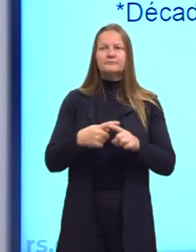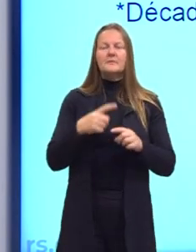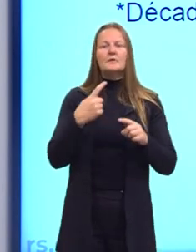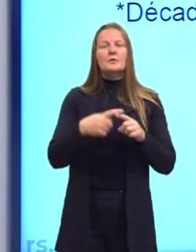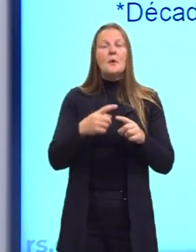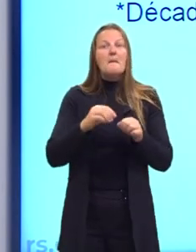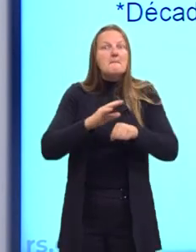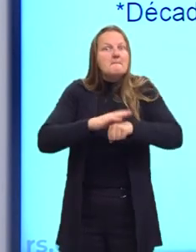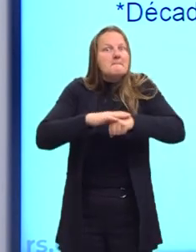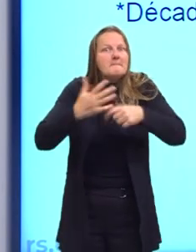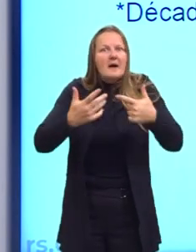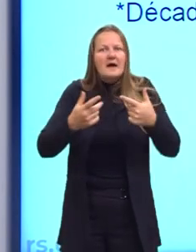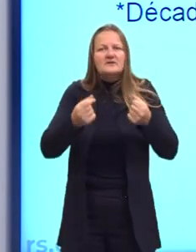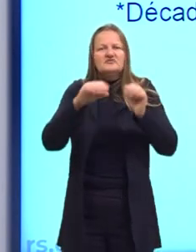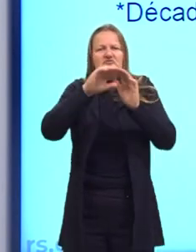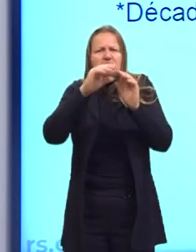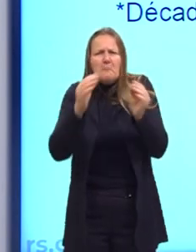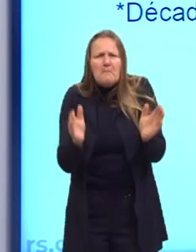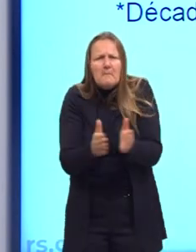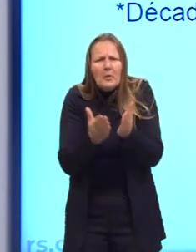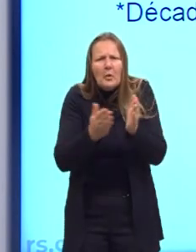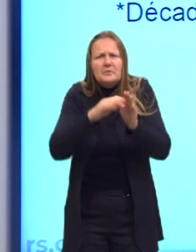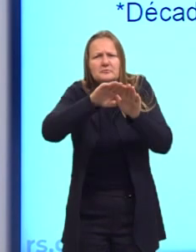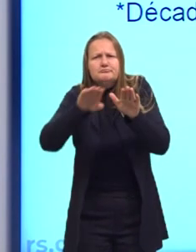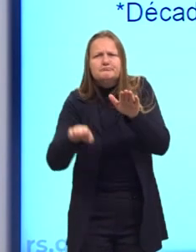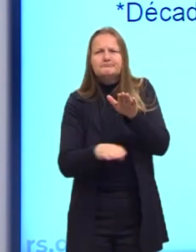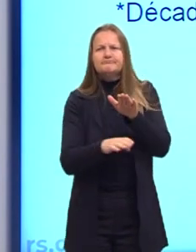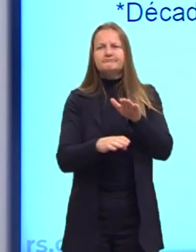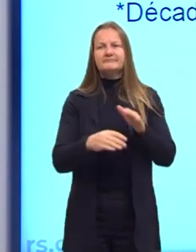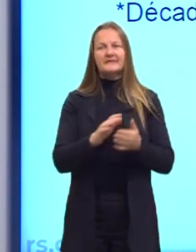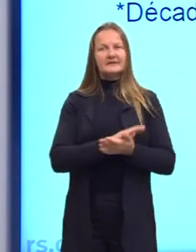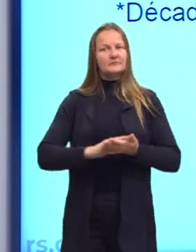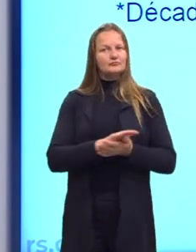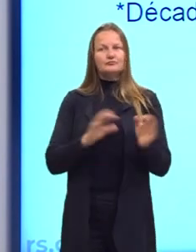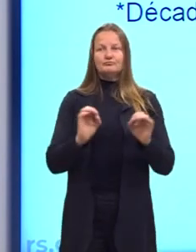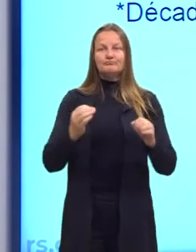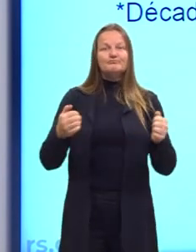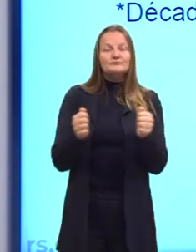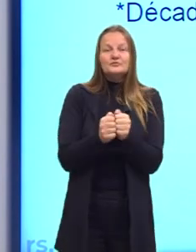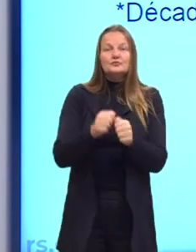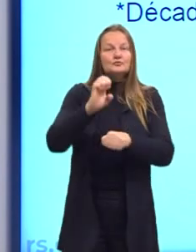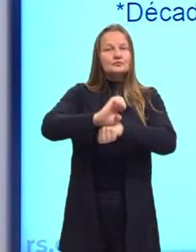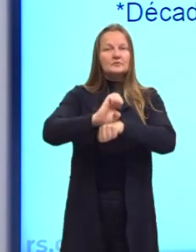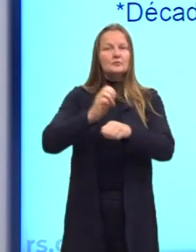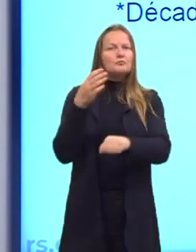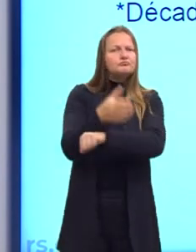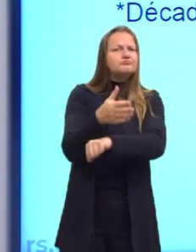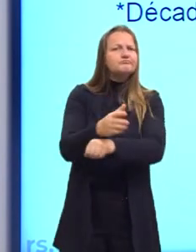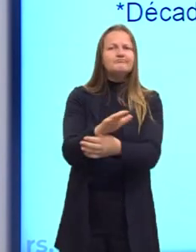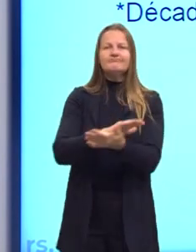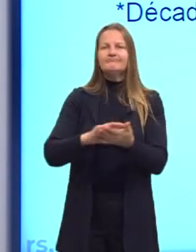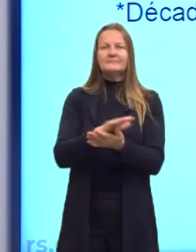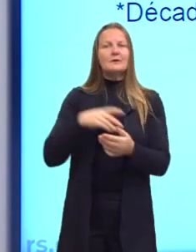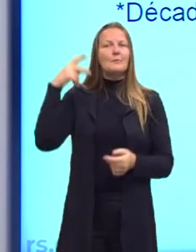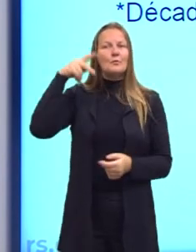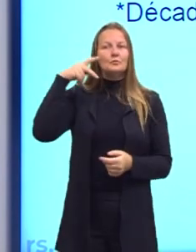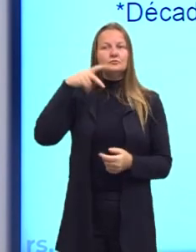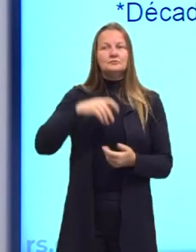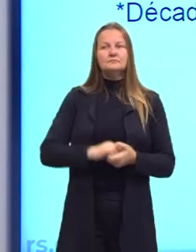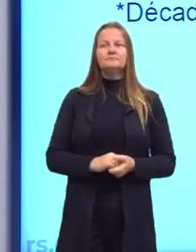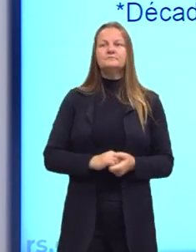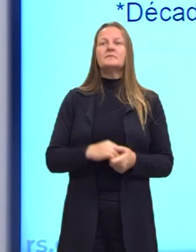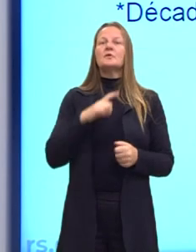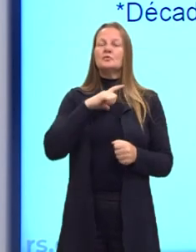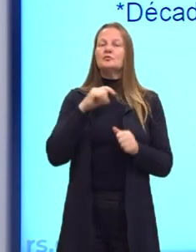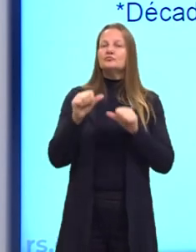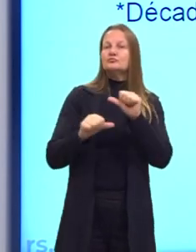os menos favorecidos, isso é muito complicado. Eles acabam não fazendo parte do Estado participando das políticas, né? Isso